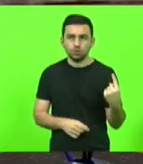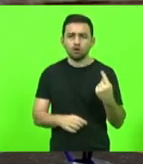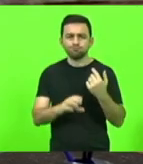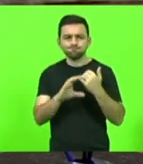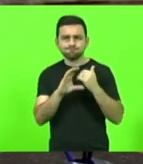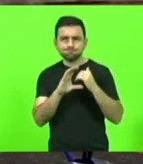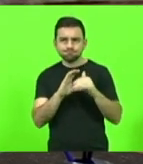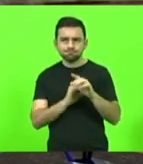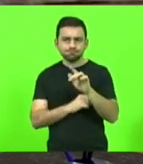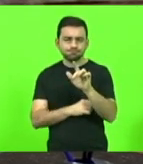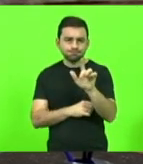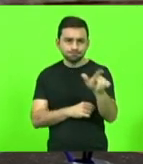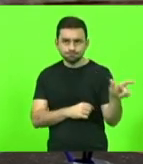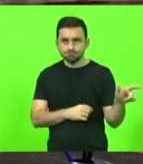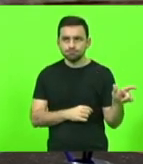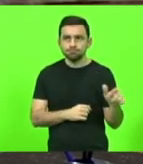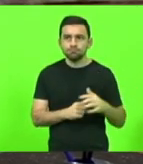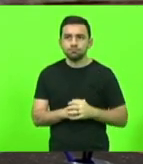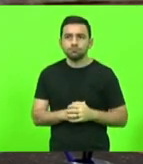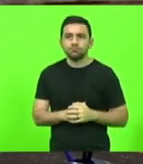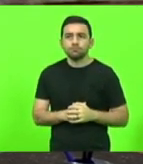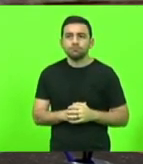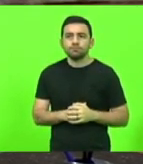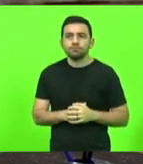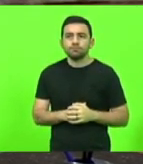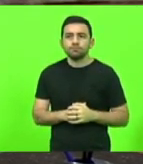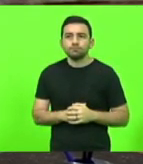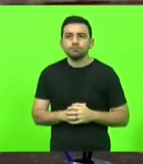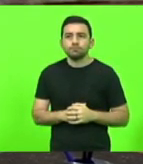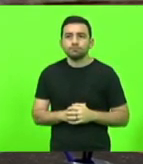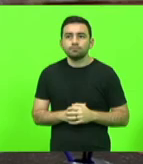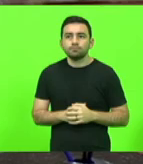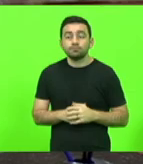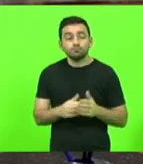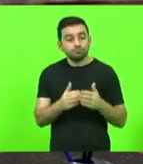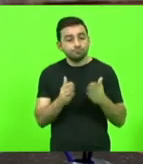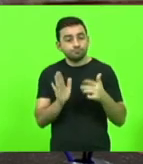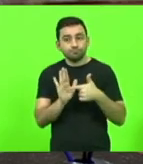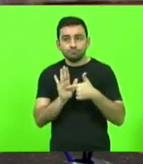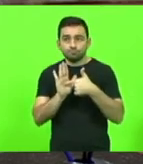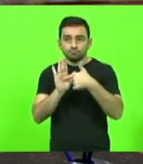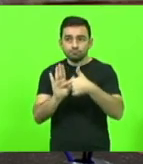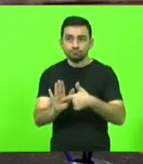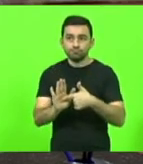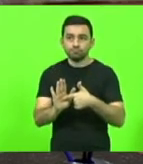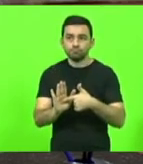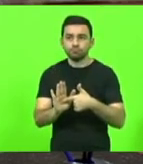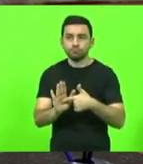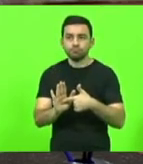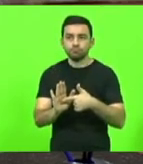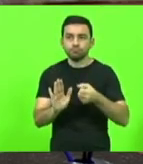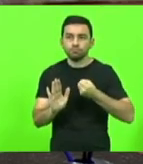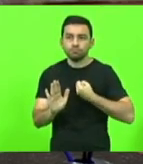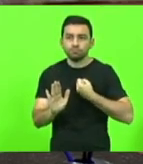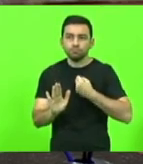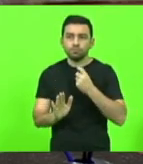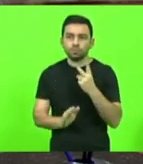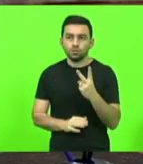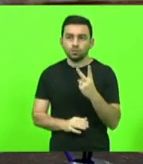ao destinatário, digo, destinatários, as indicações nº 2